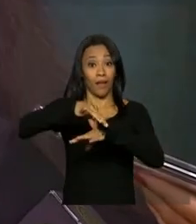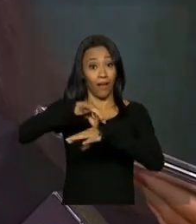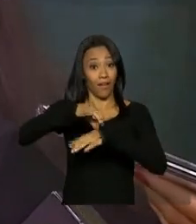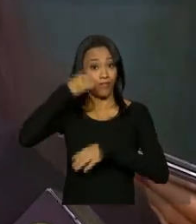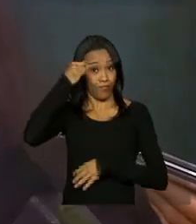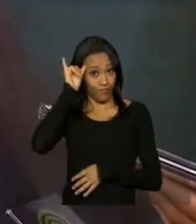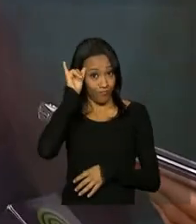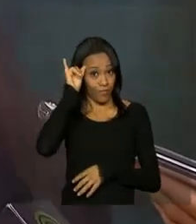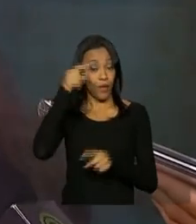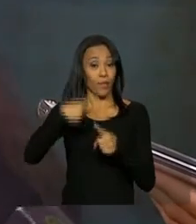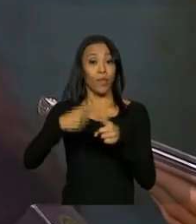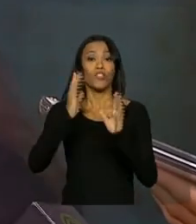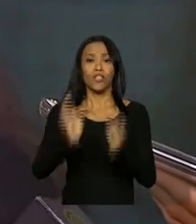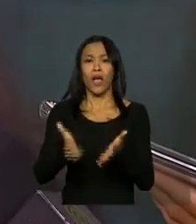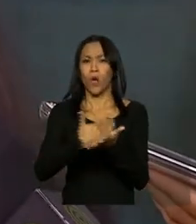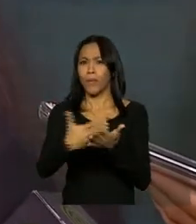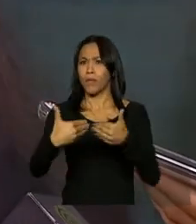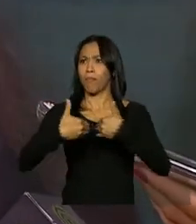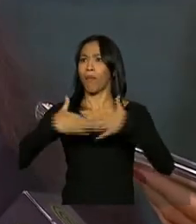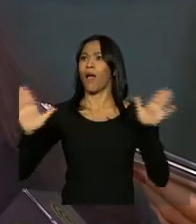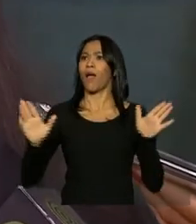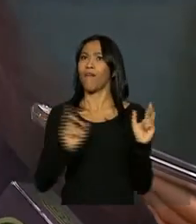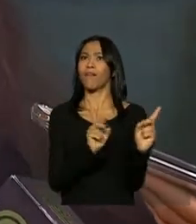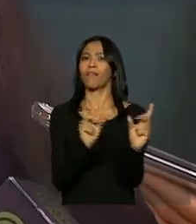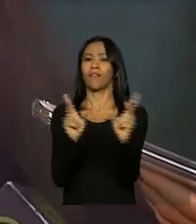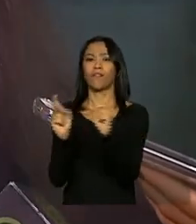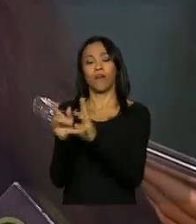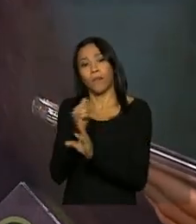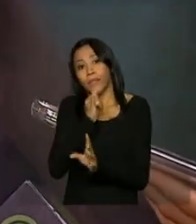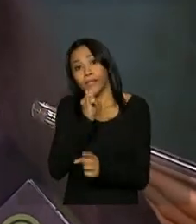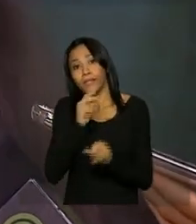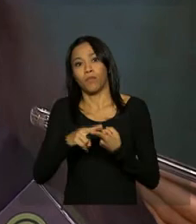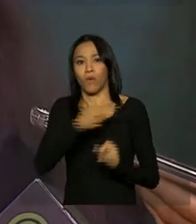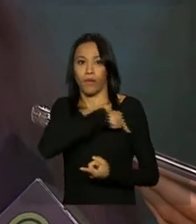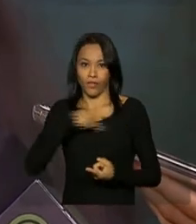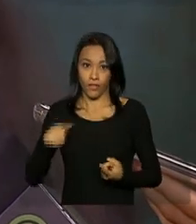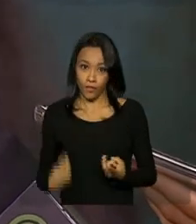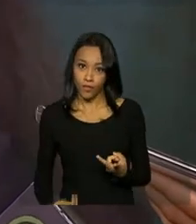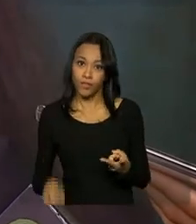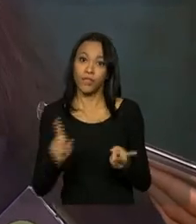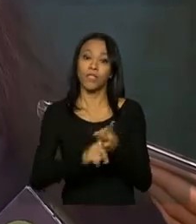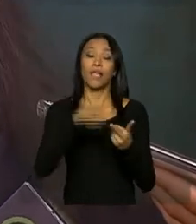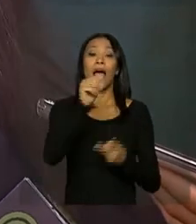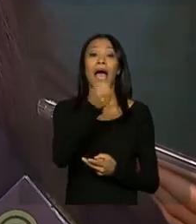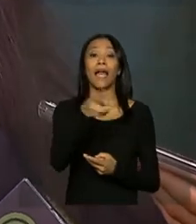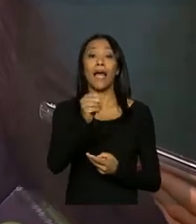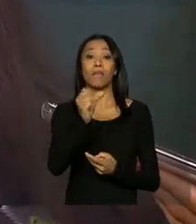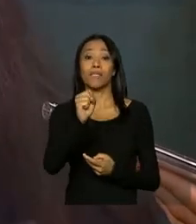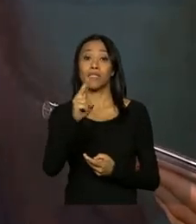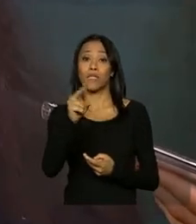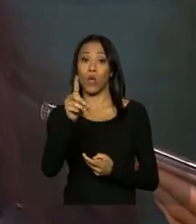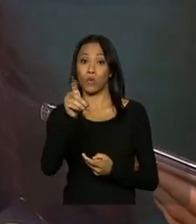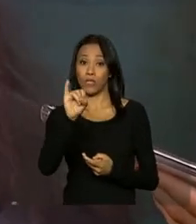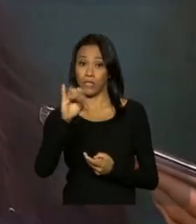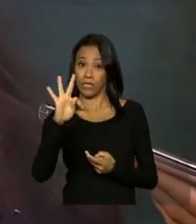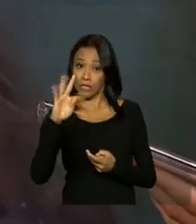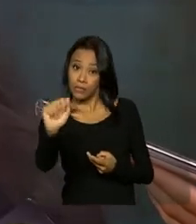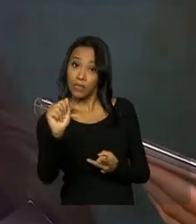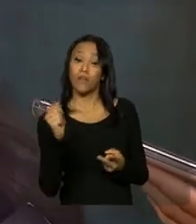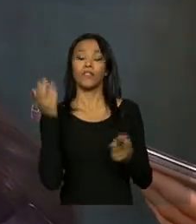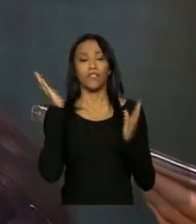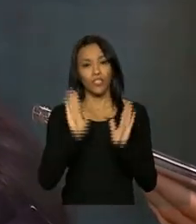Porque abrimos vários mercados importantes, como a China, a Arábia Saudita. Ampliamos a nossa